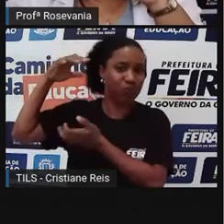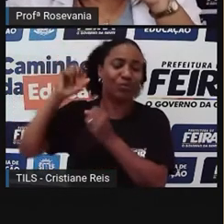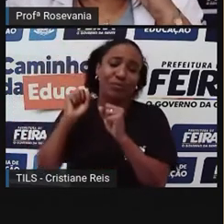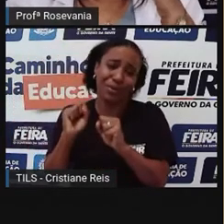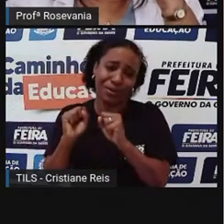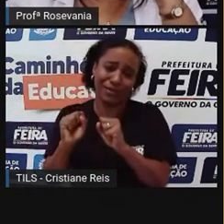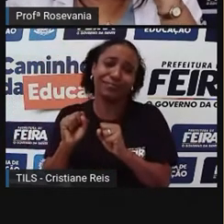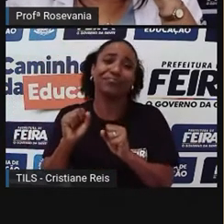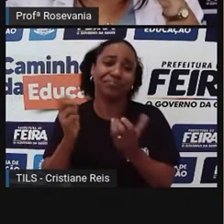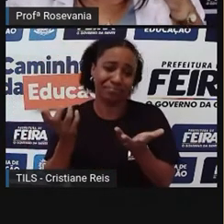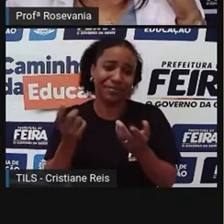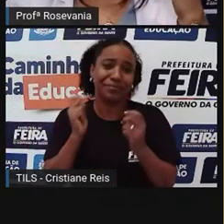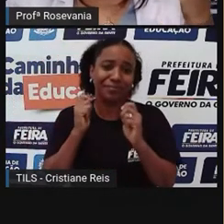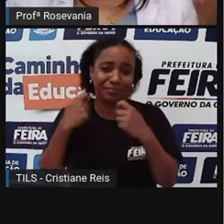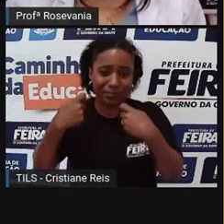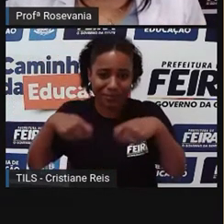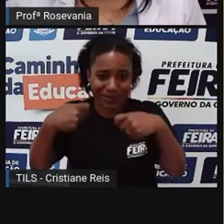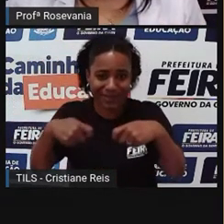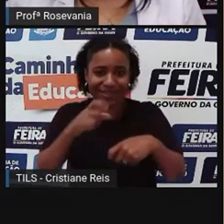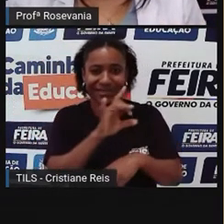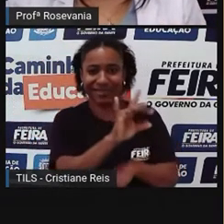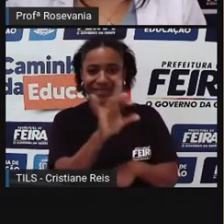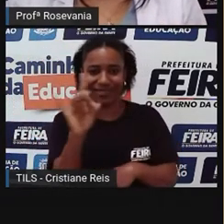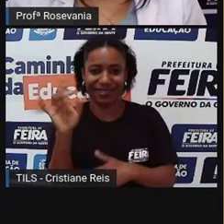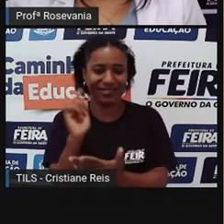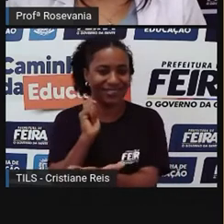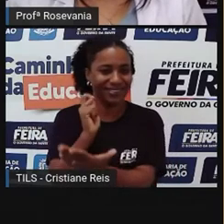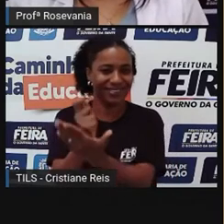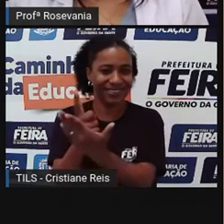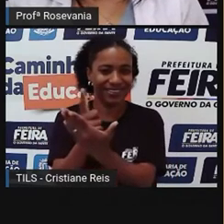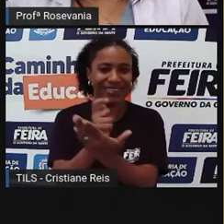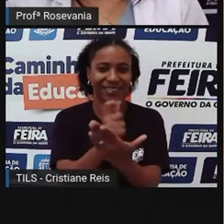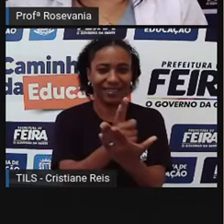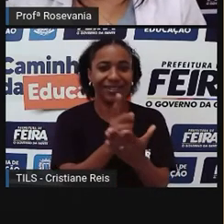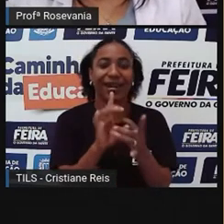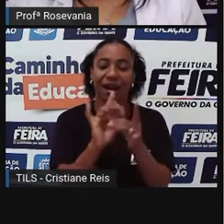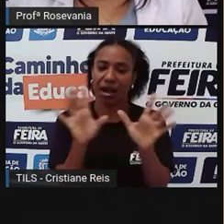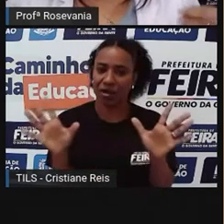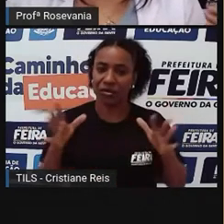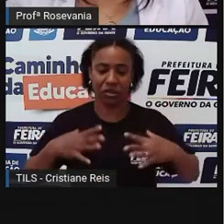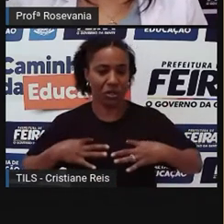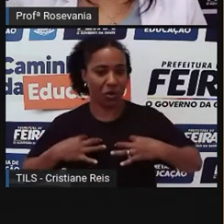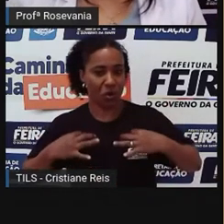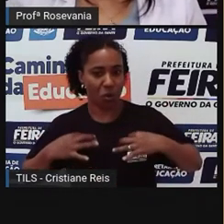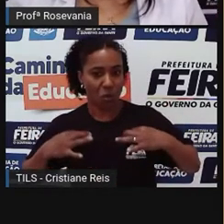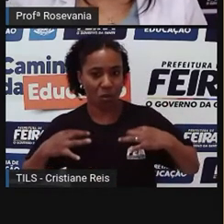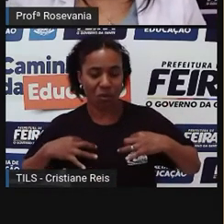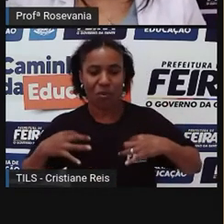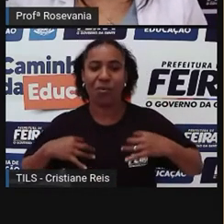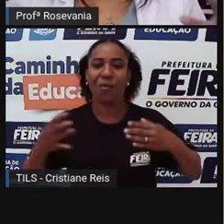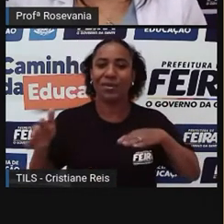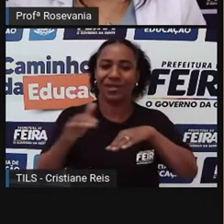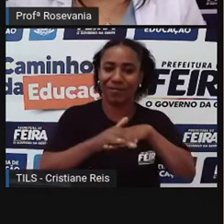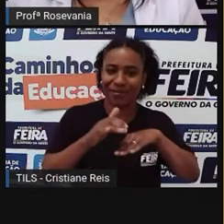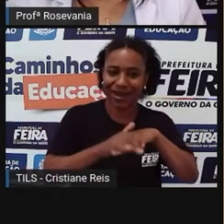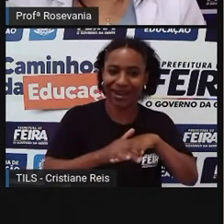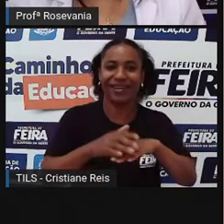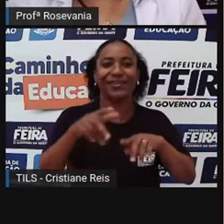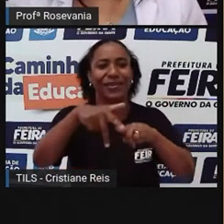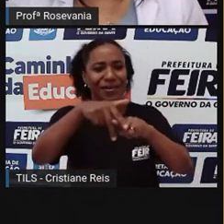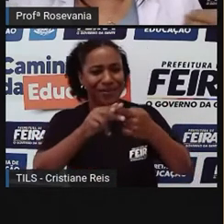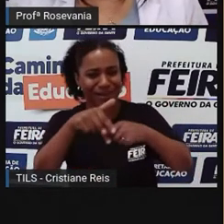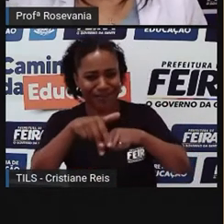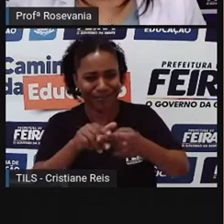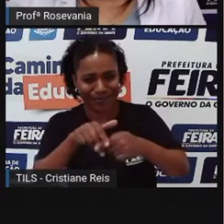sua necessidade ali. Então, tinha a parte de confecção, a parte de sapatos, a parte das ferramentas, a parte dos